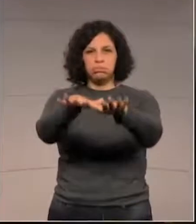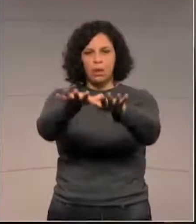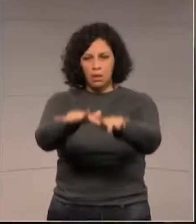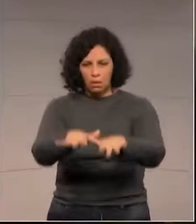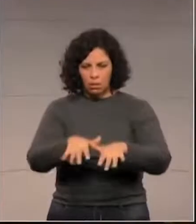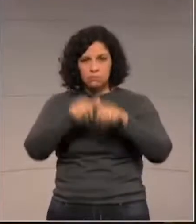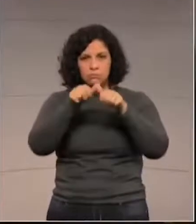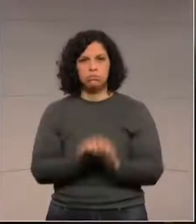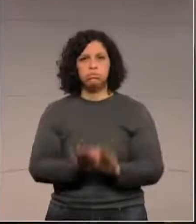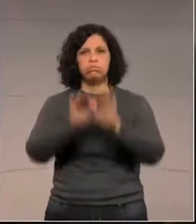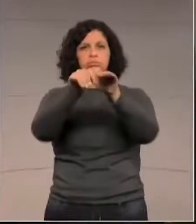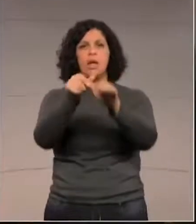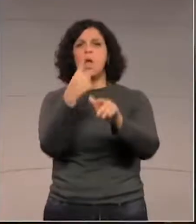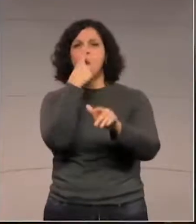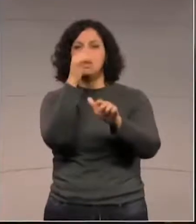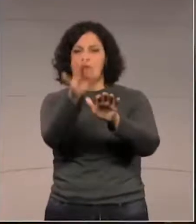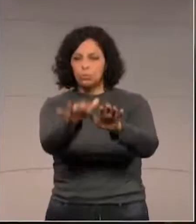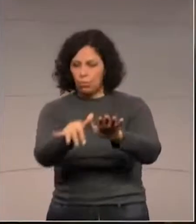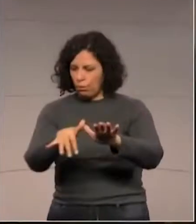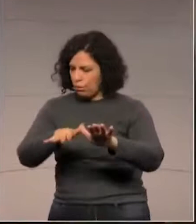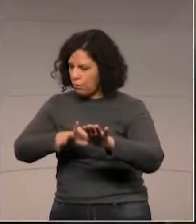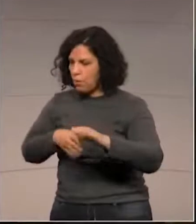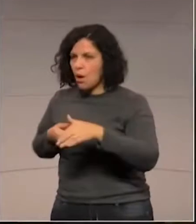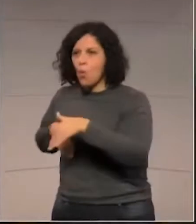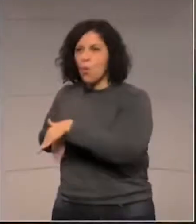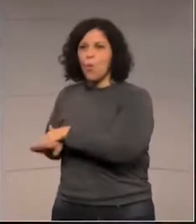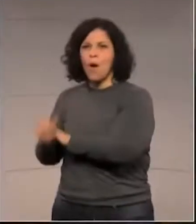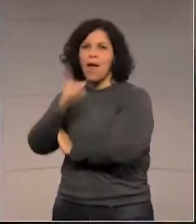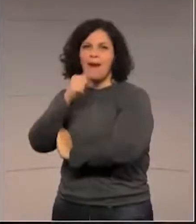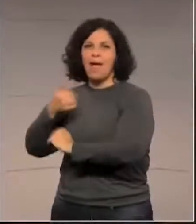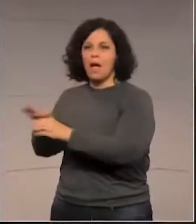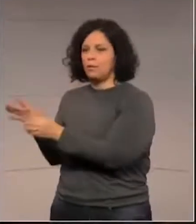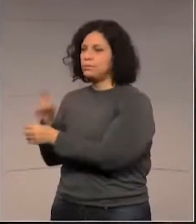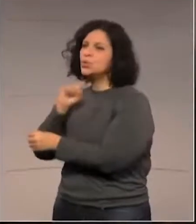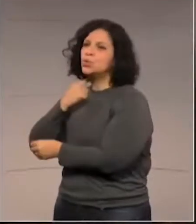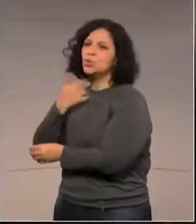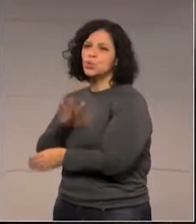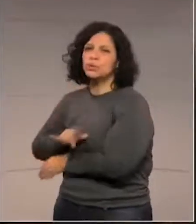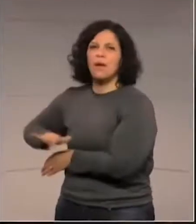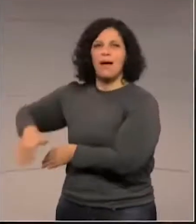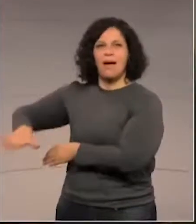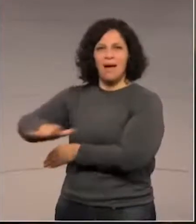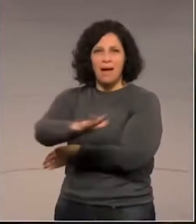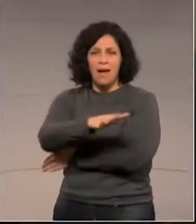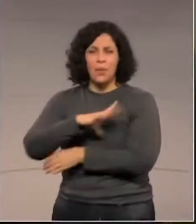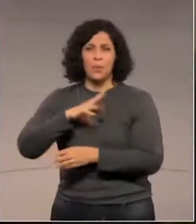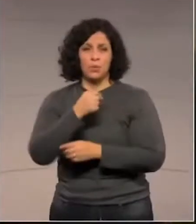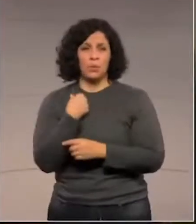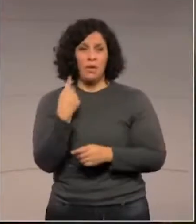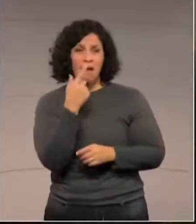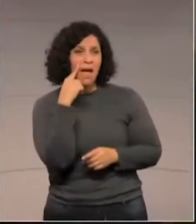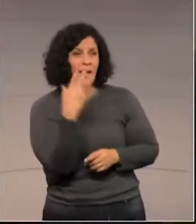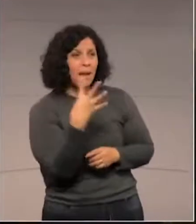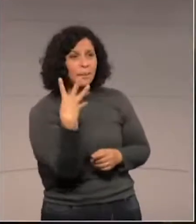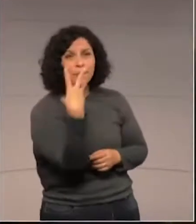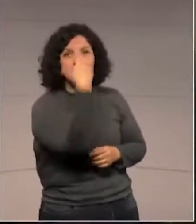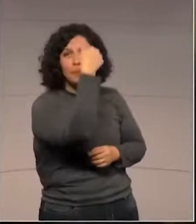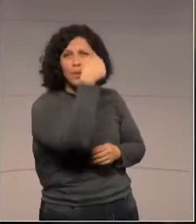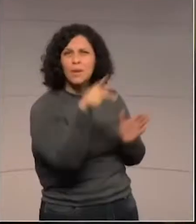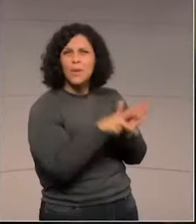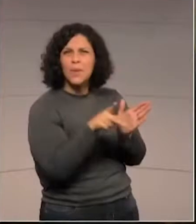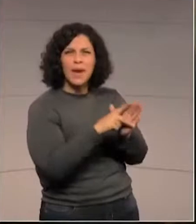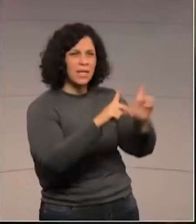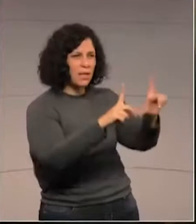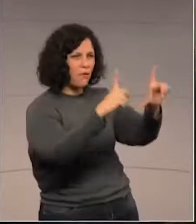resíduos todos ali para o mar. Então, uma situação muito grave. A ilha é esse cartão postal, como disse o governador.